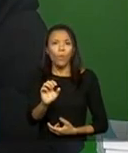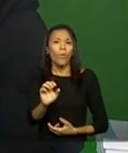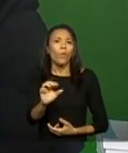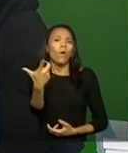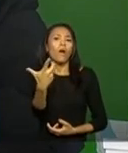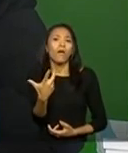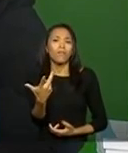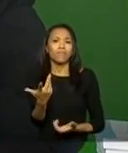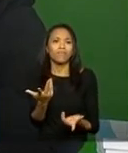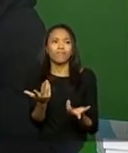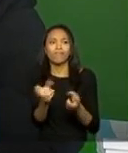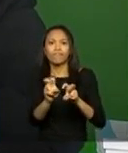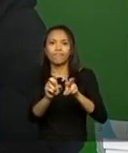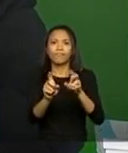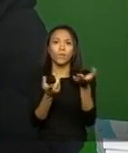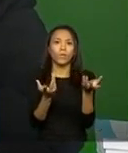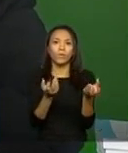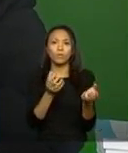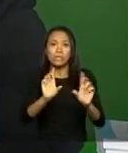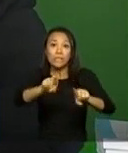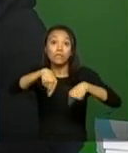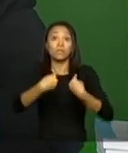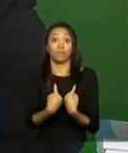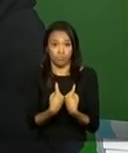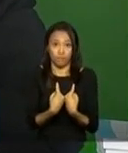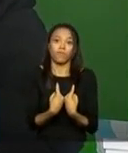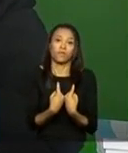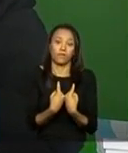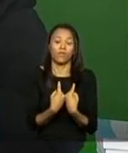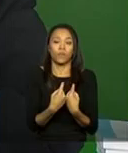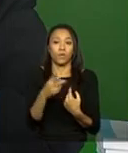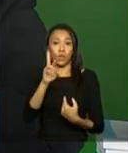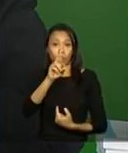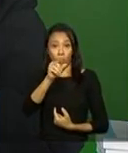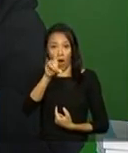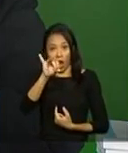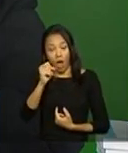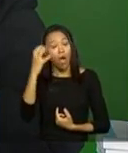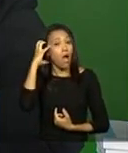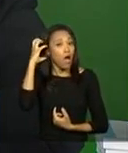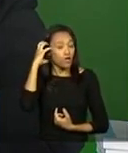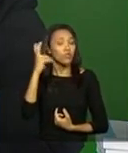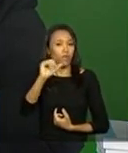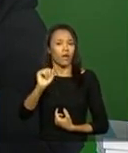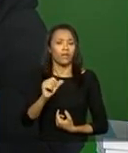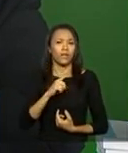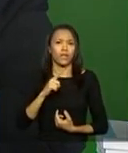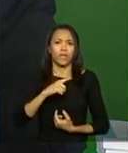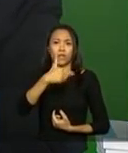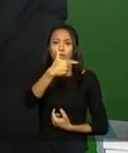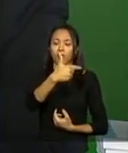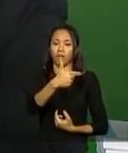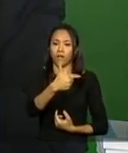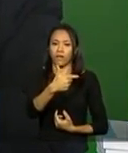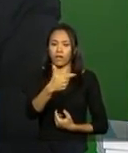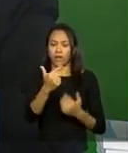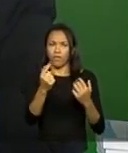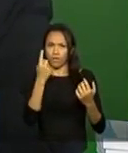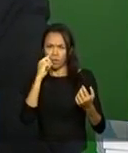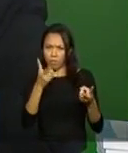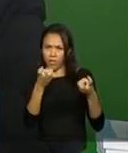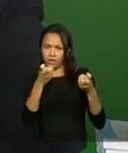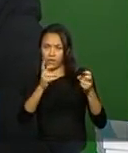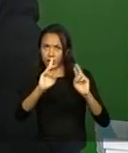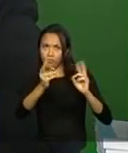é a grande questão, qual é o grande desafio que o rádio vai enfrentar. 23%, quer dizer, a diferença